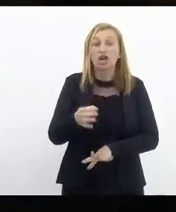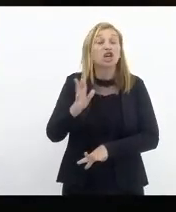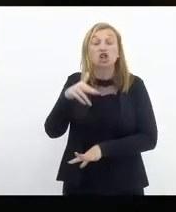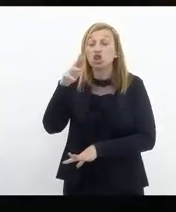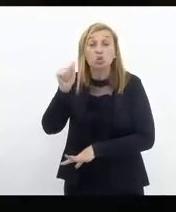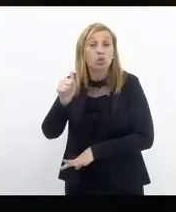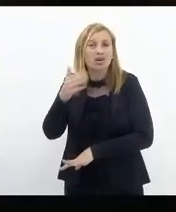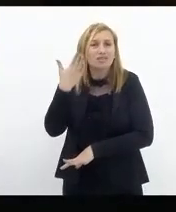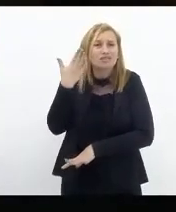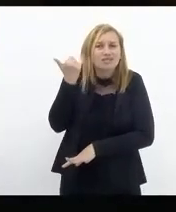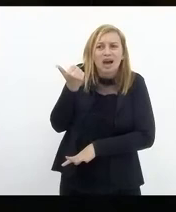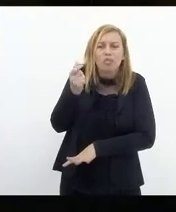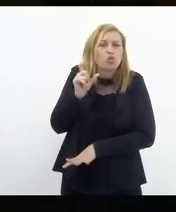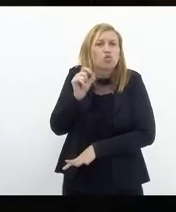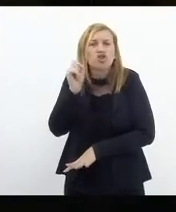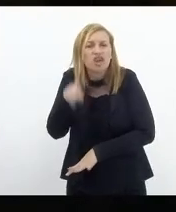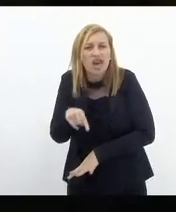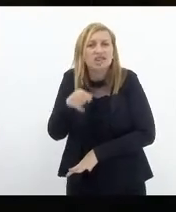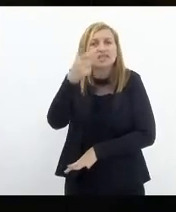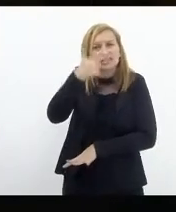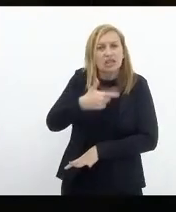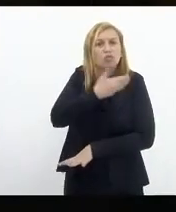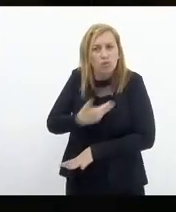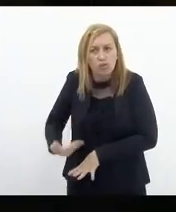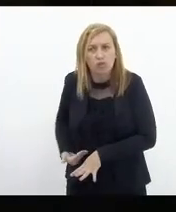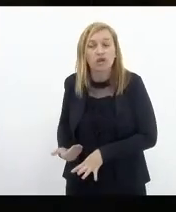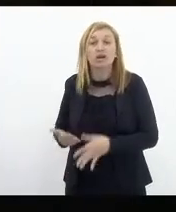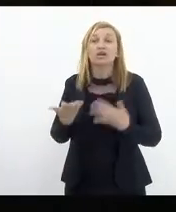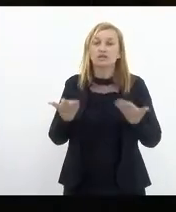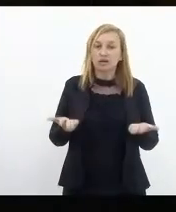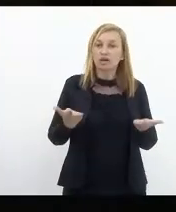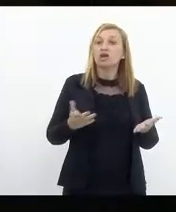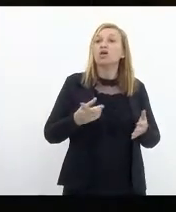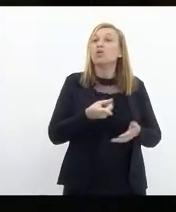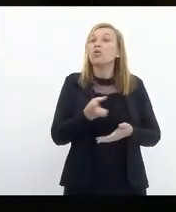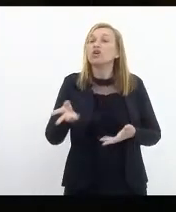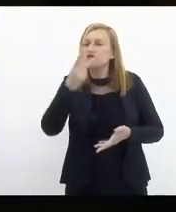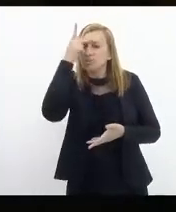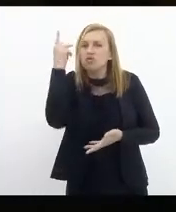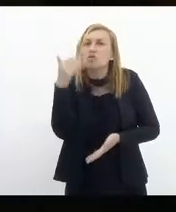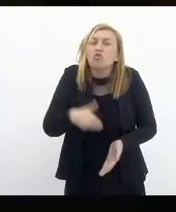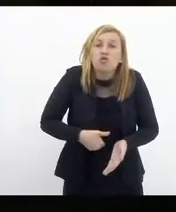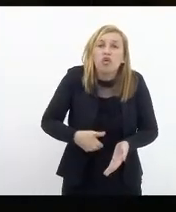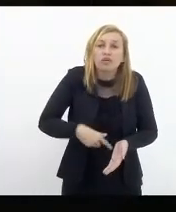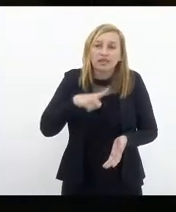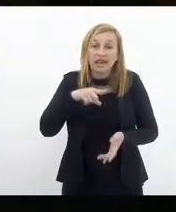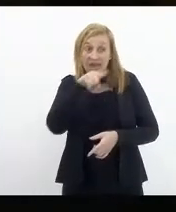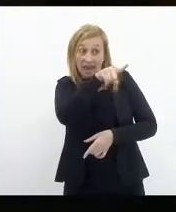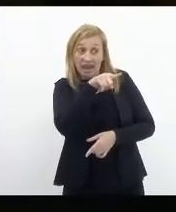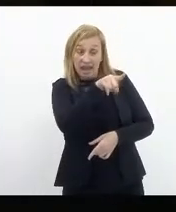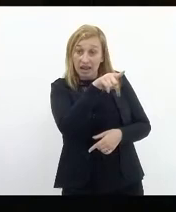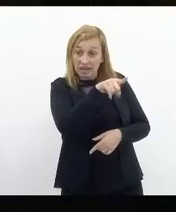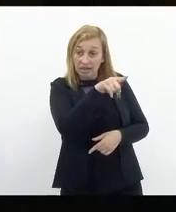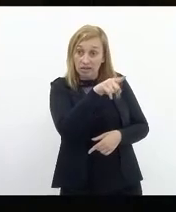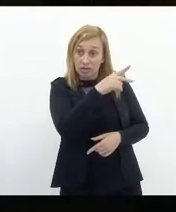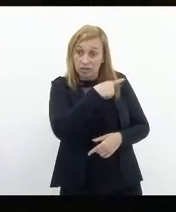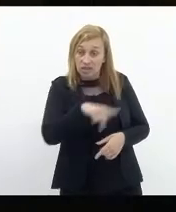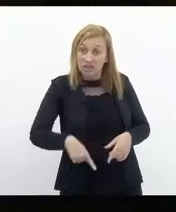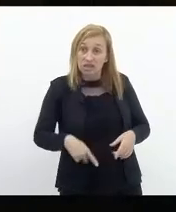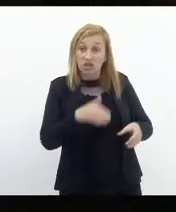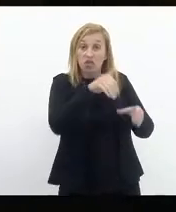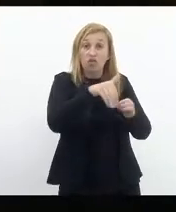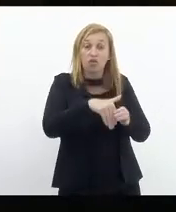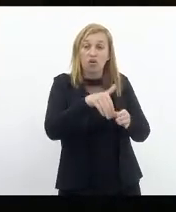fato o que é governar. Afinal de contas, enquanto tem gente passando fome, ele está ali colocando voto